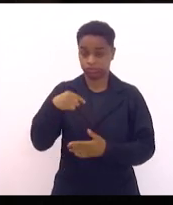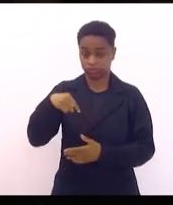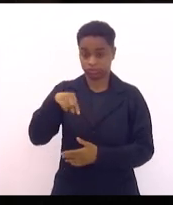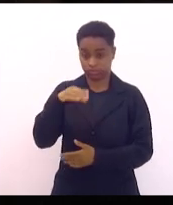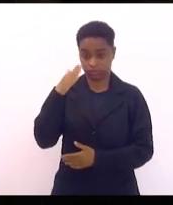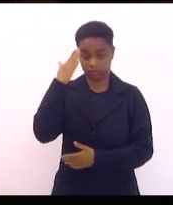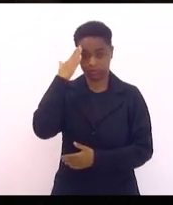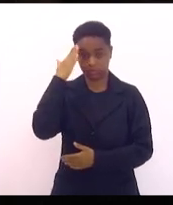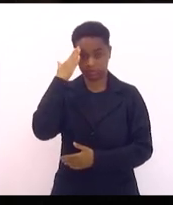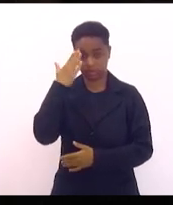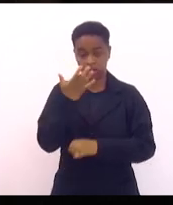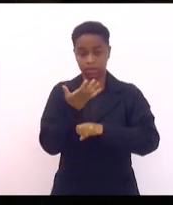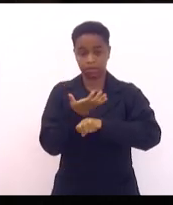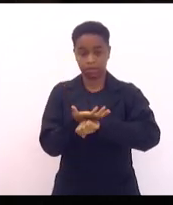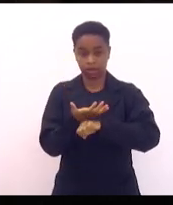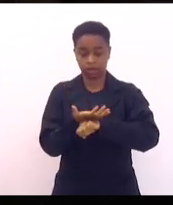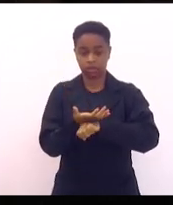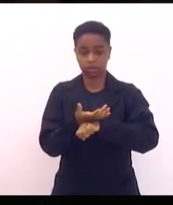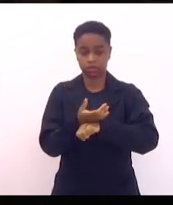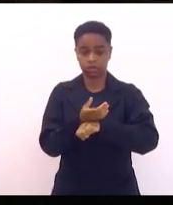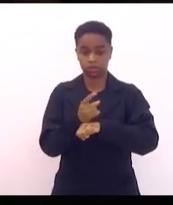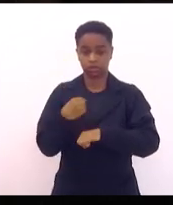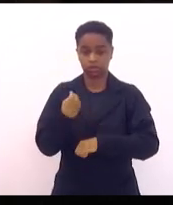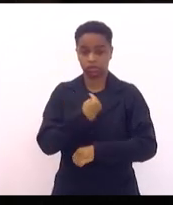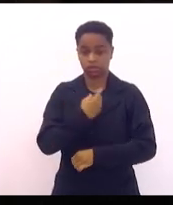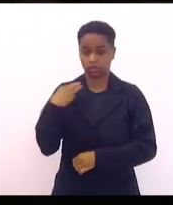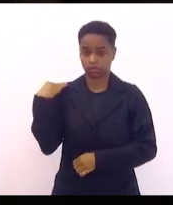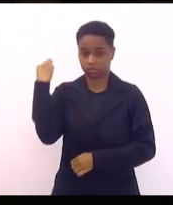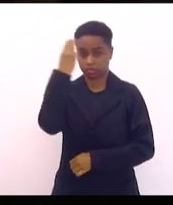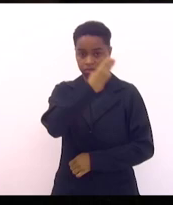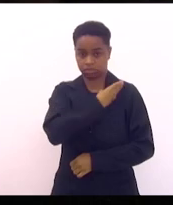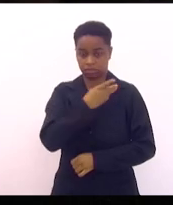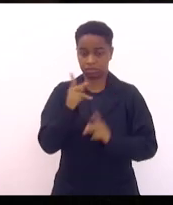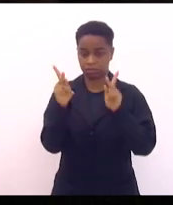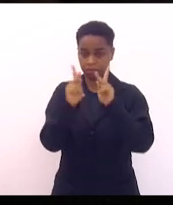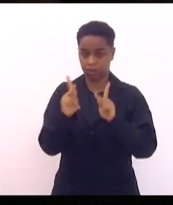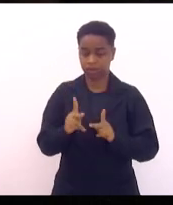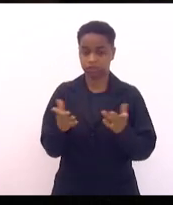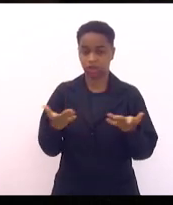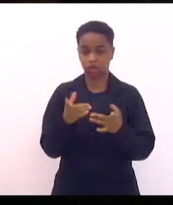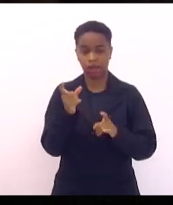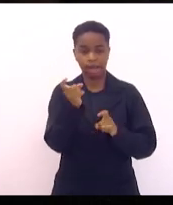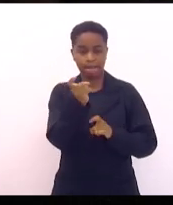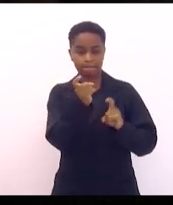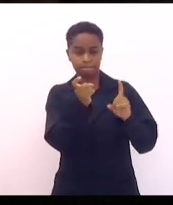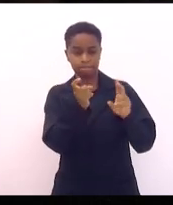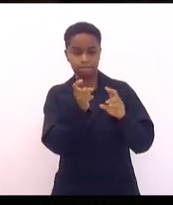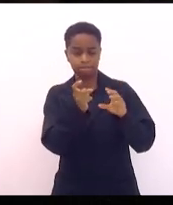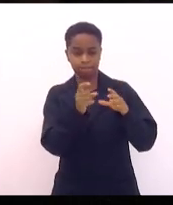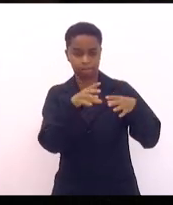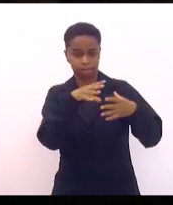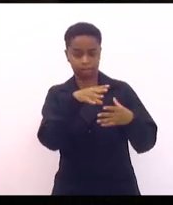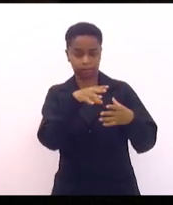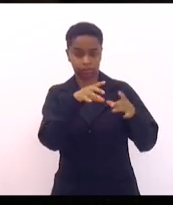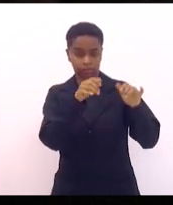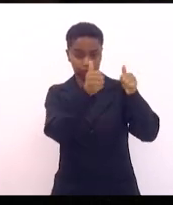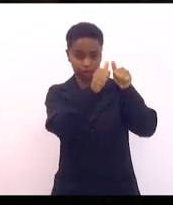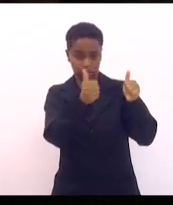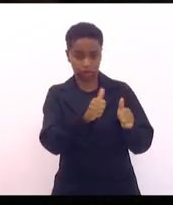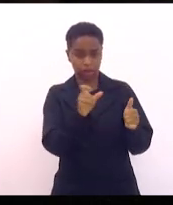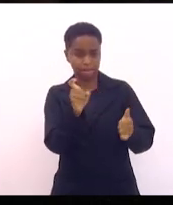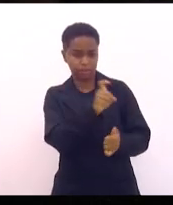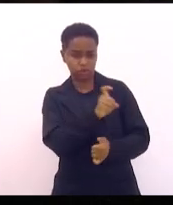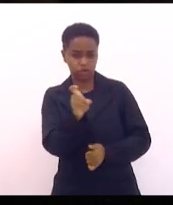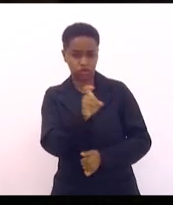a Praça Nossa Senhora da Paz acabou de ser pichada com ofensas